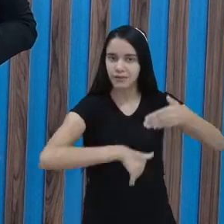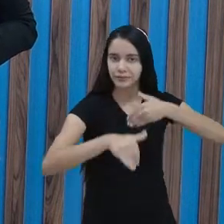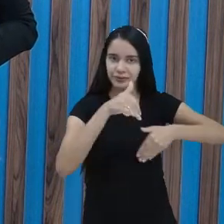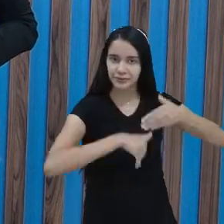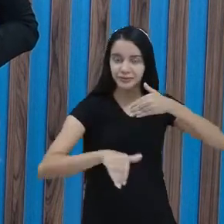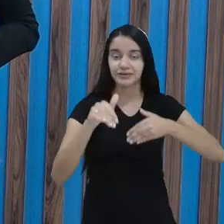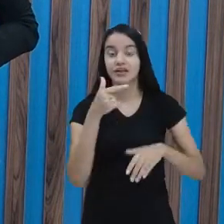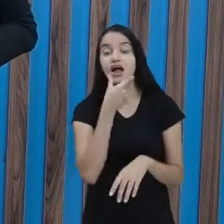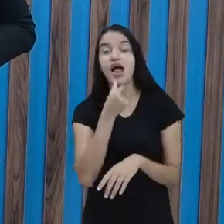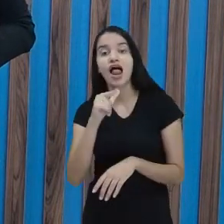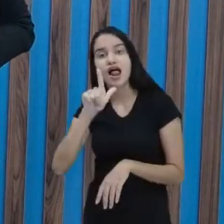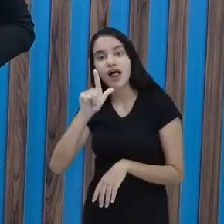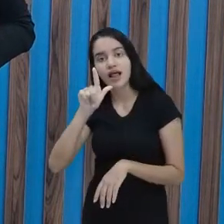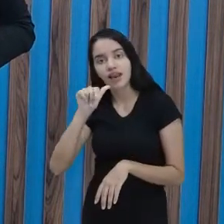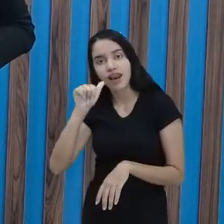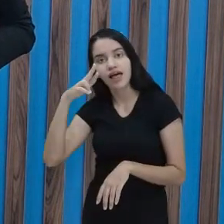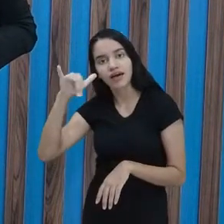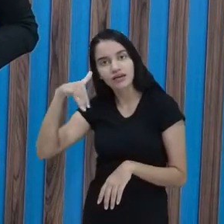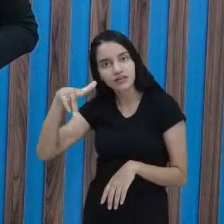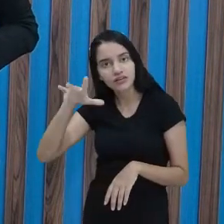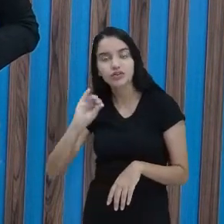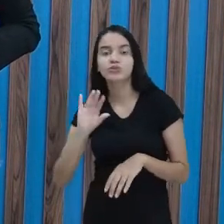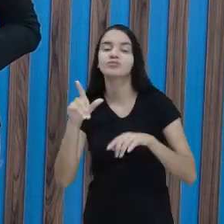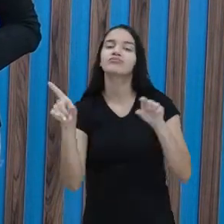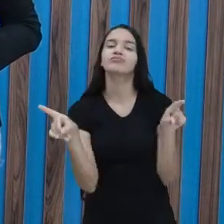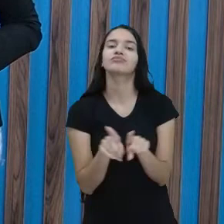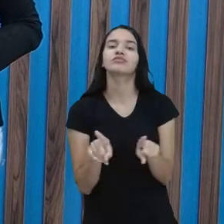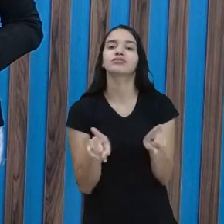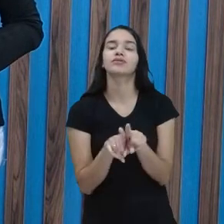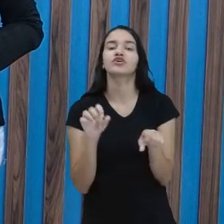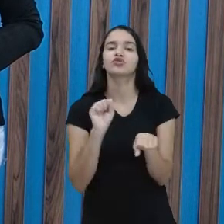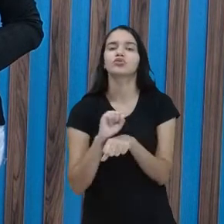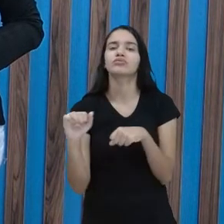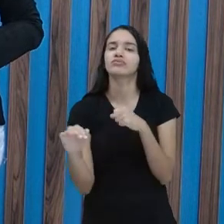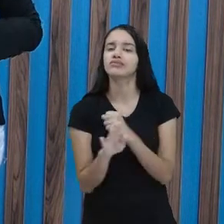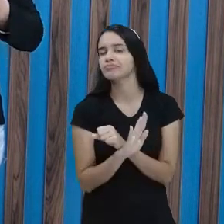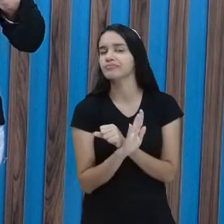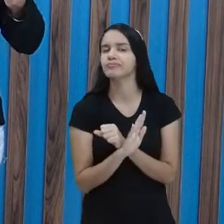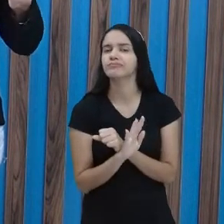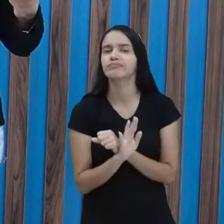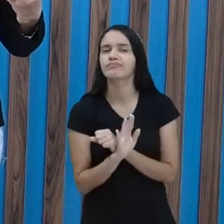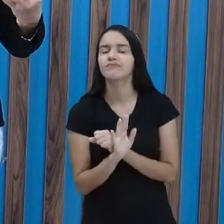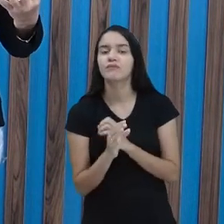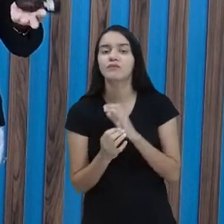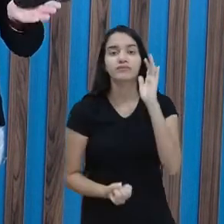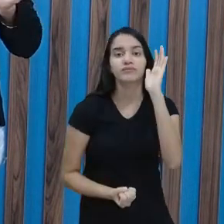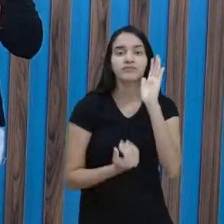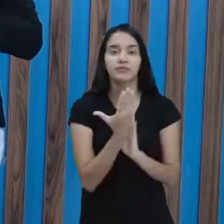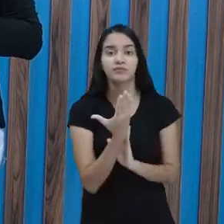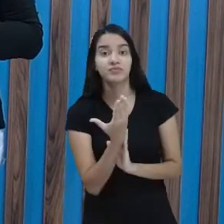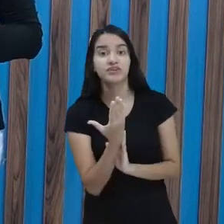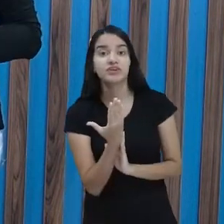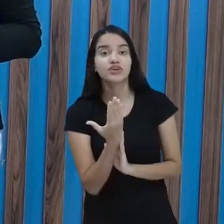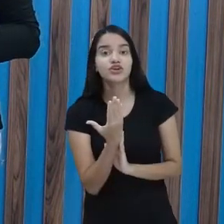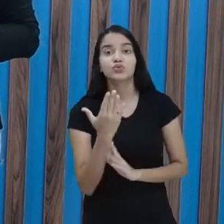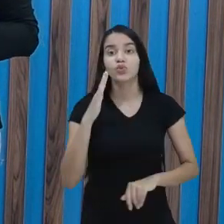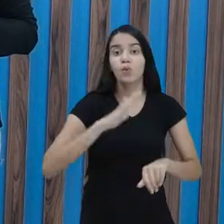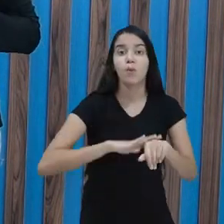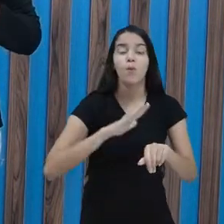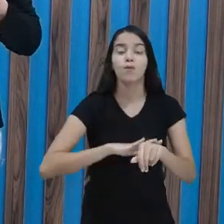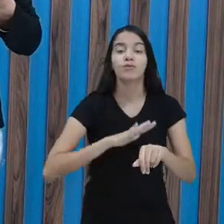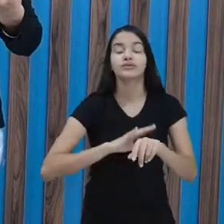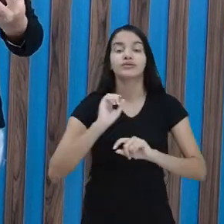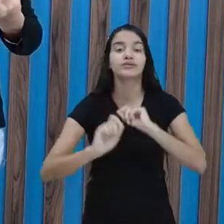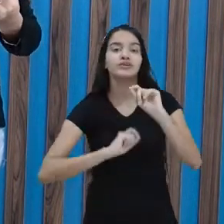Lázaro também, Isabela. Substantivo, gente. Surgiu a partir do momento